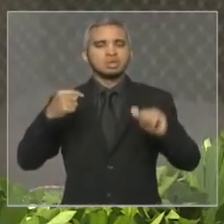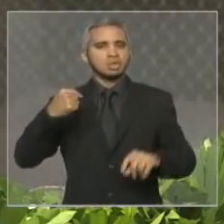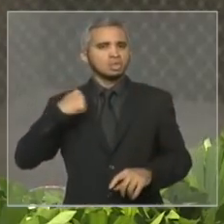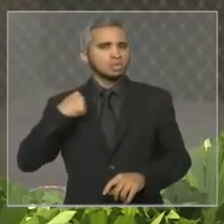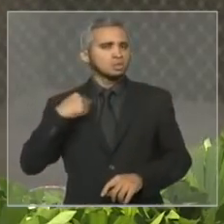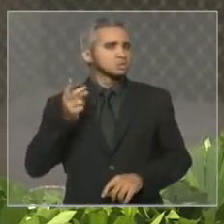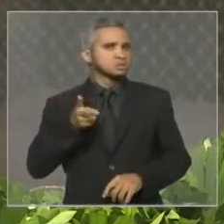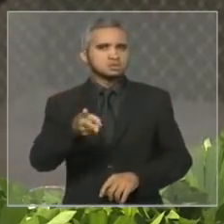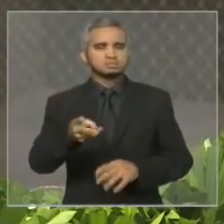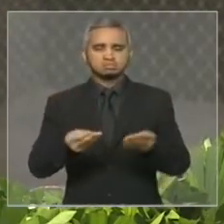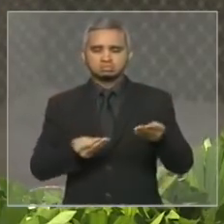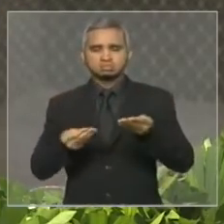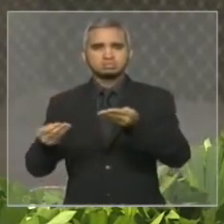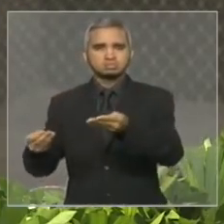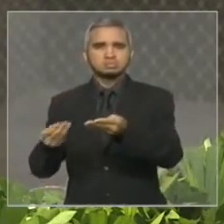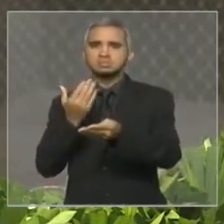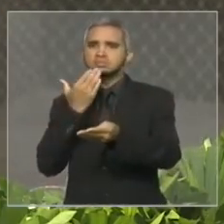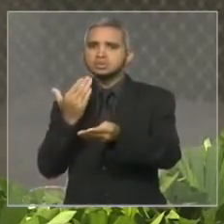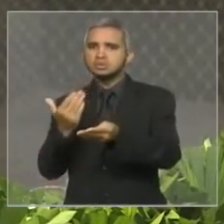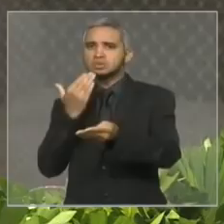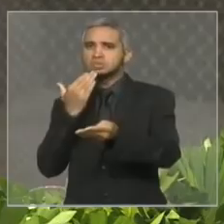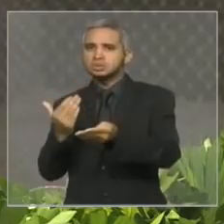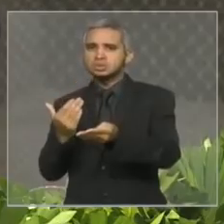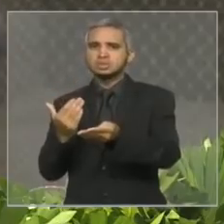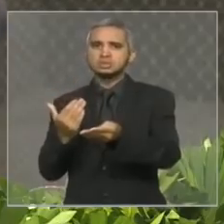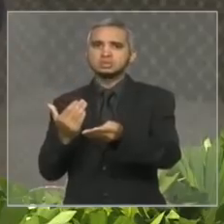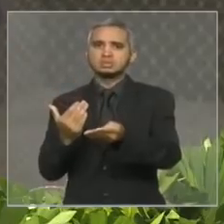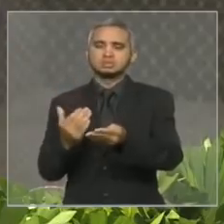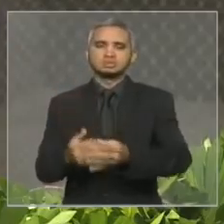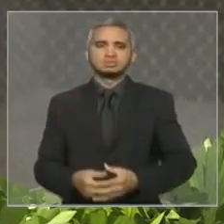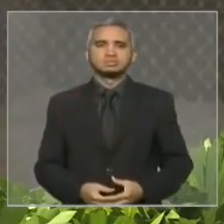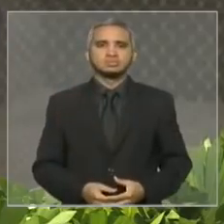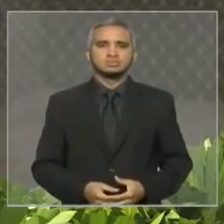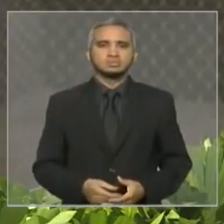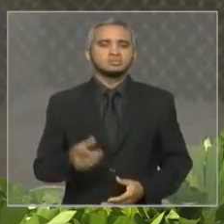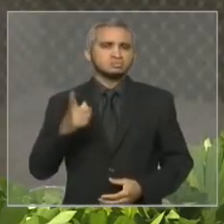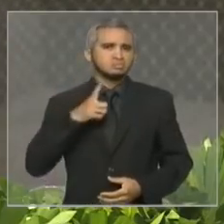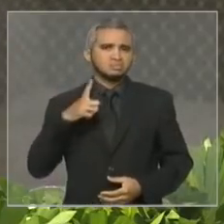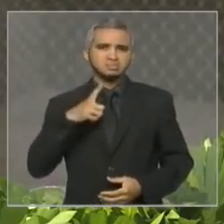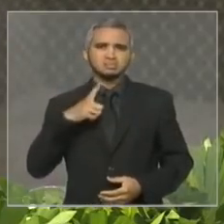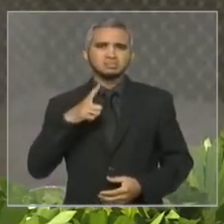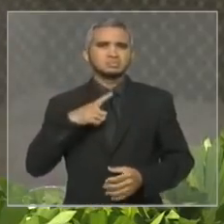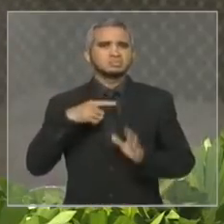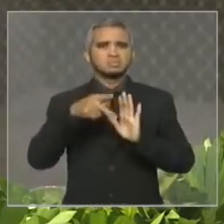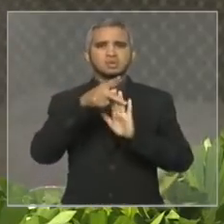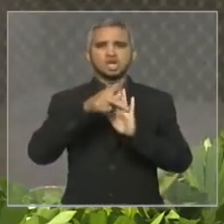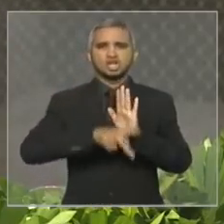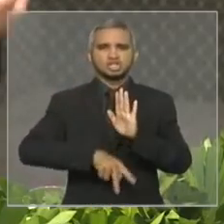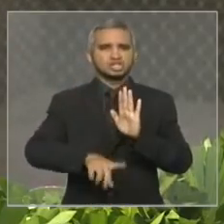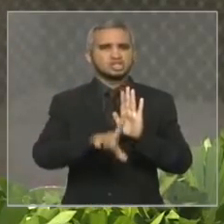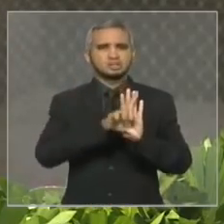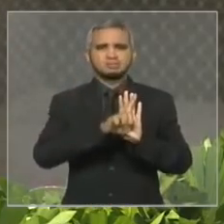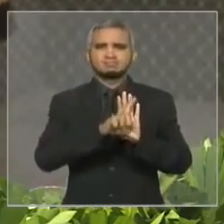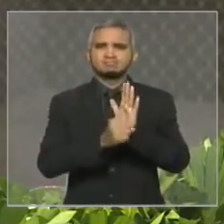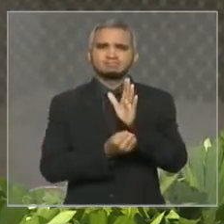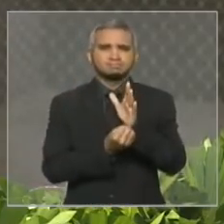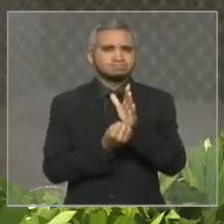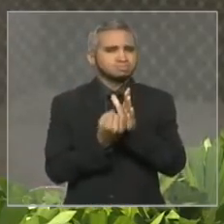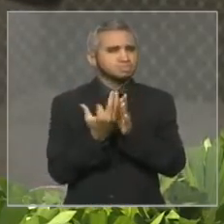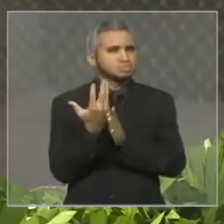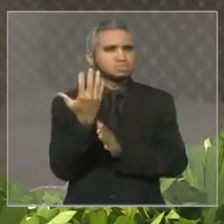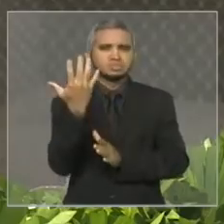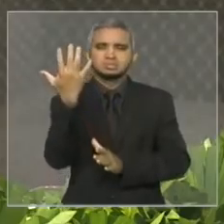parlamento e dezenas vejam dezenas de projetos de lei iniciativas